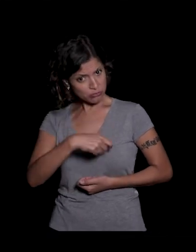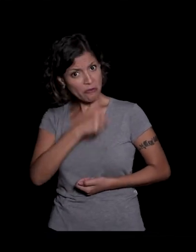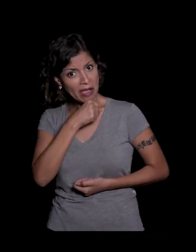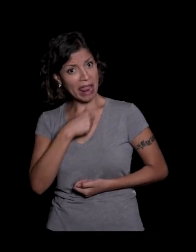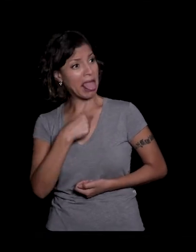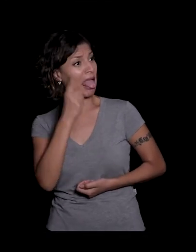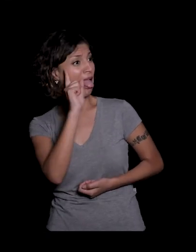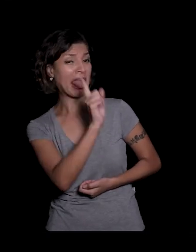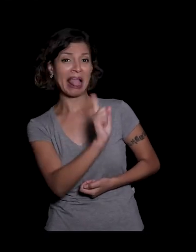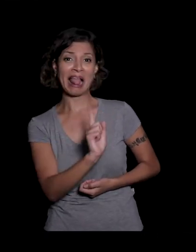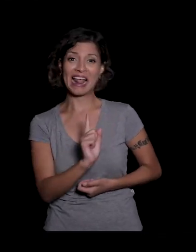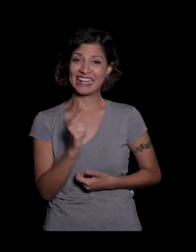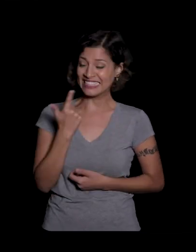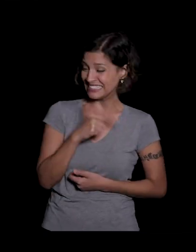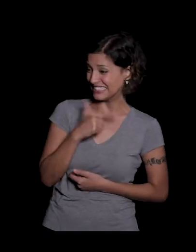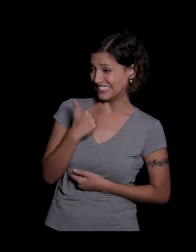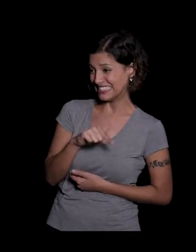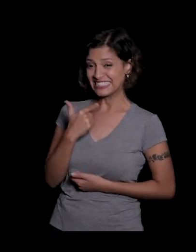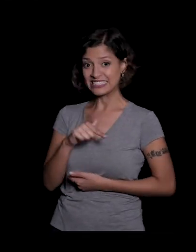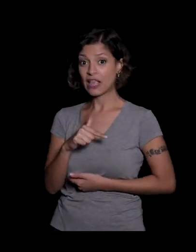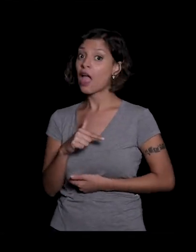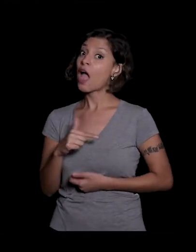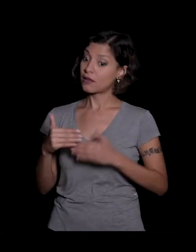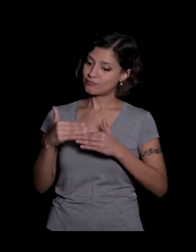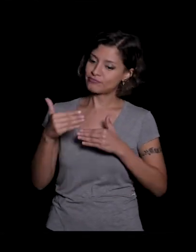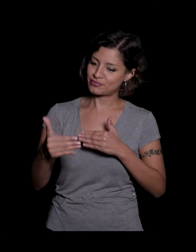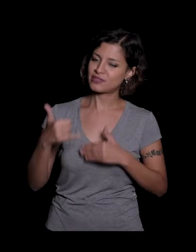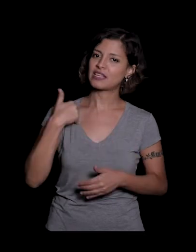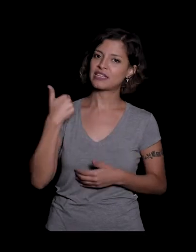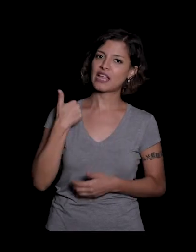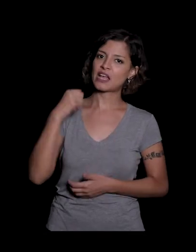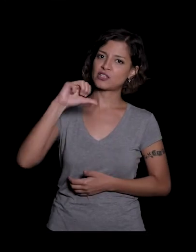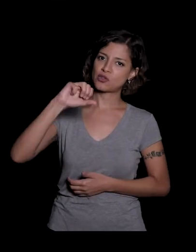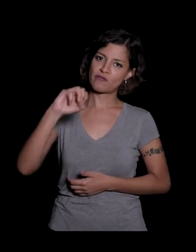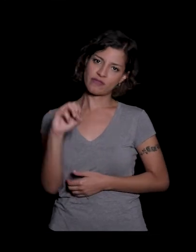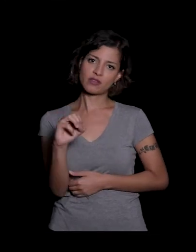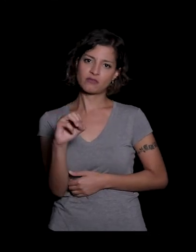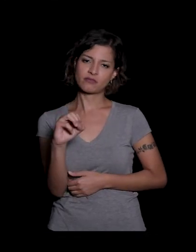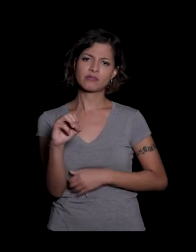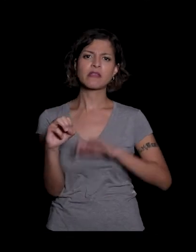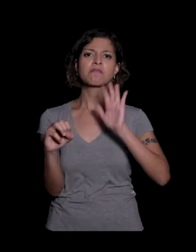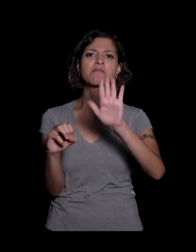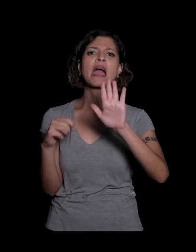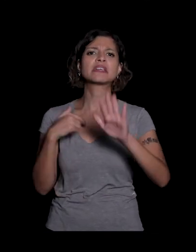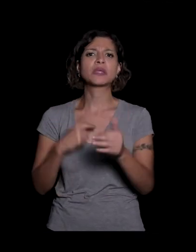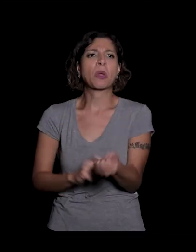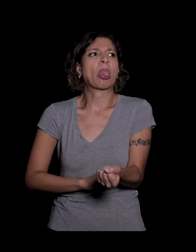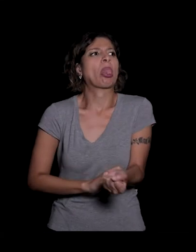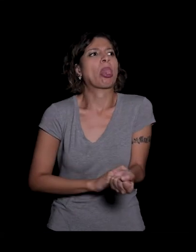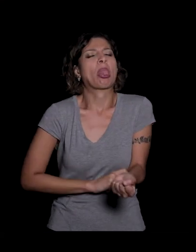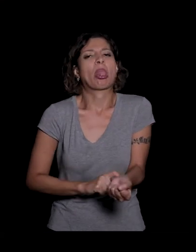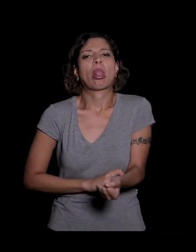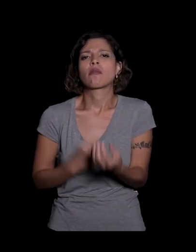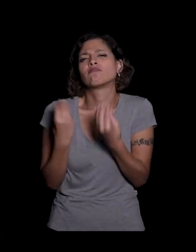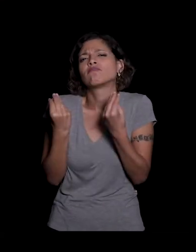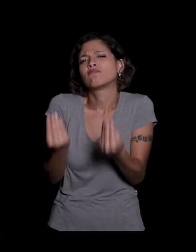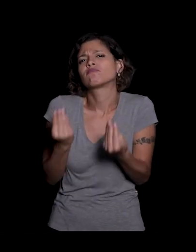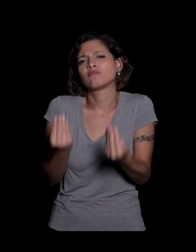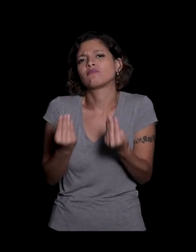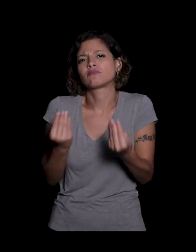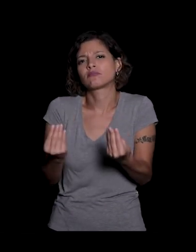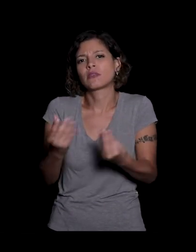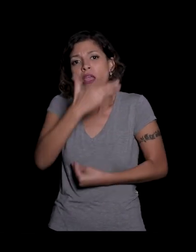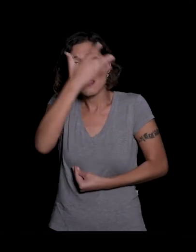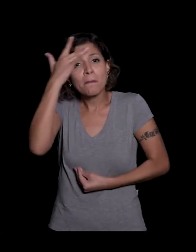agora eu vou fazer 90 mas também pra que que eu vou ficar nervosa se tanta gente com